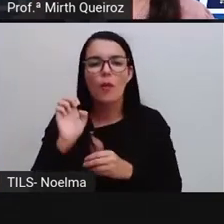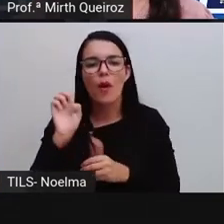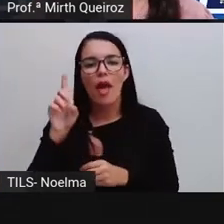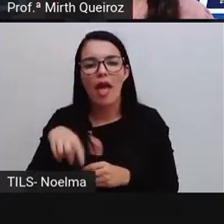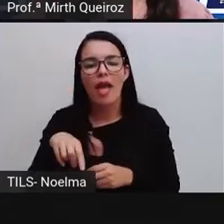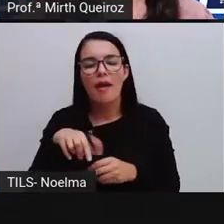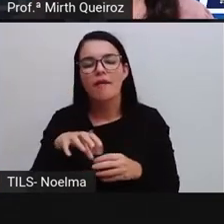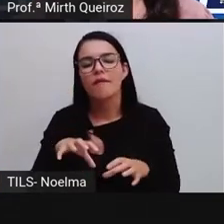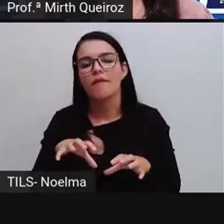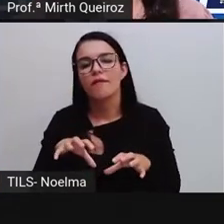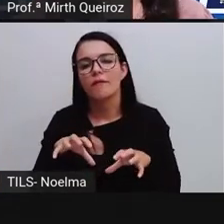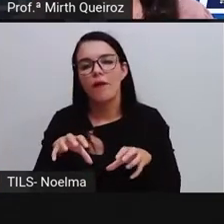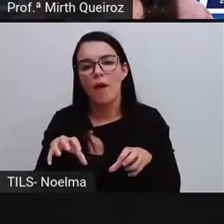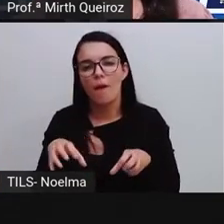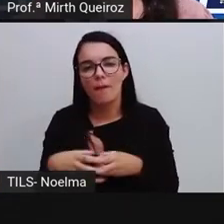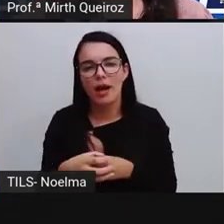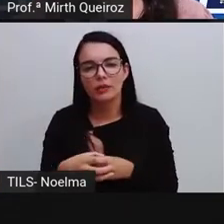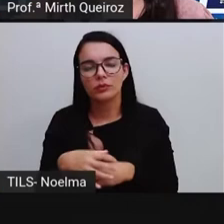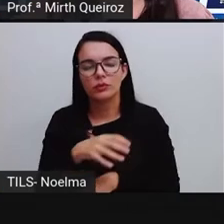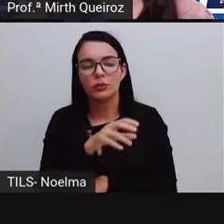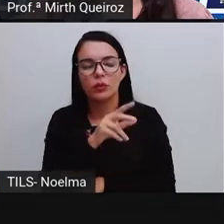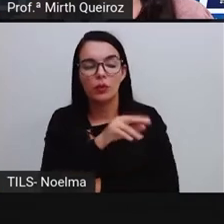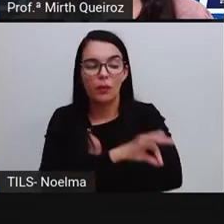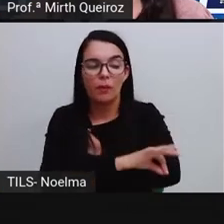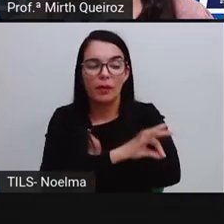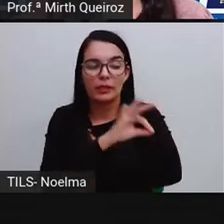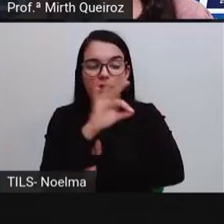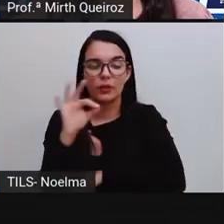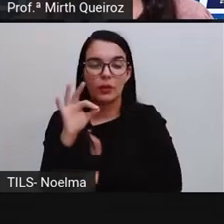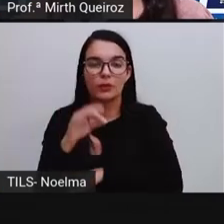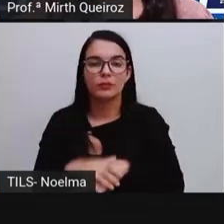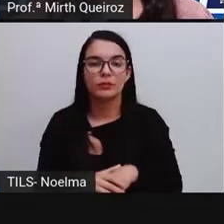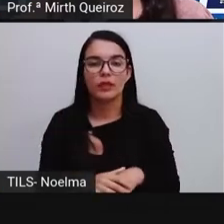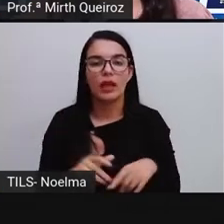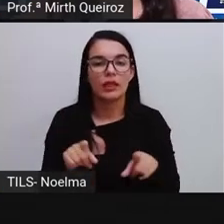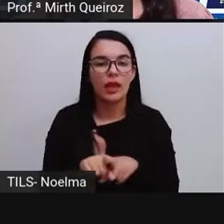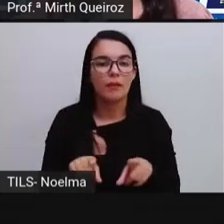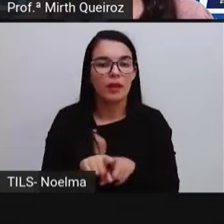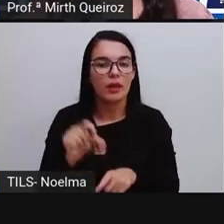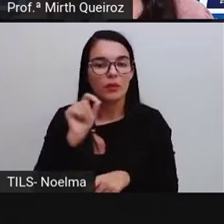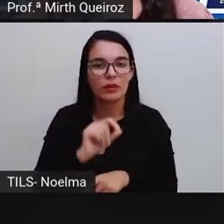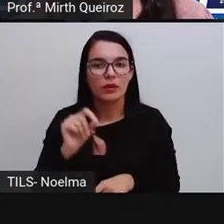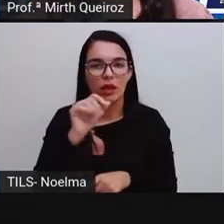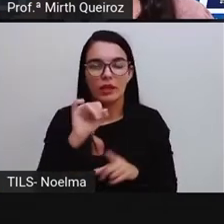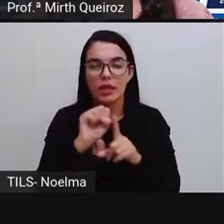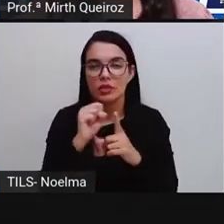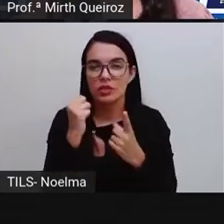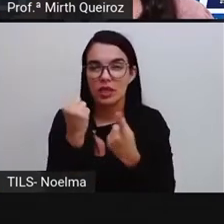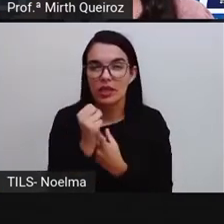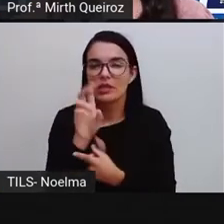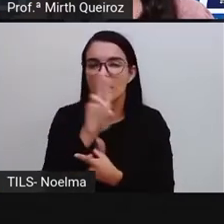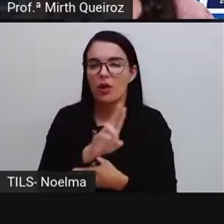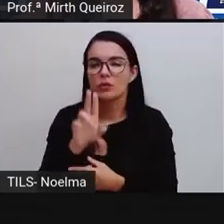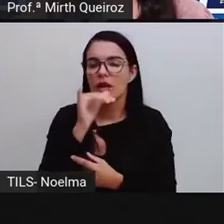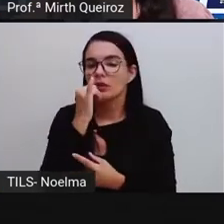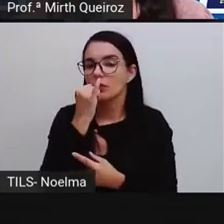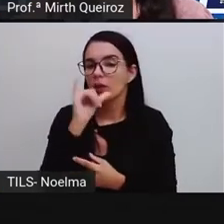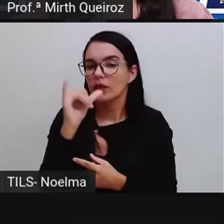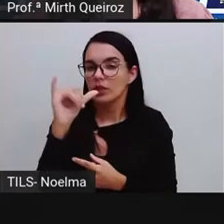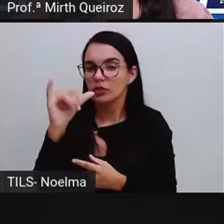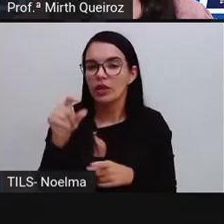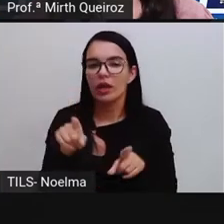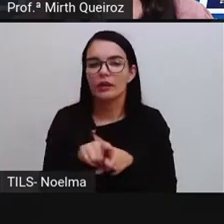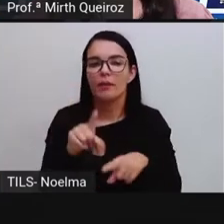Ele é utilizado como fonte de energia para a sociedade, assim como também é matéria-prima para a produção